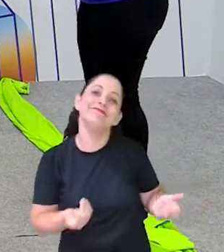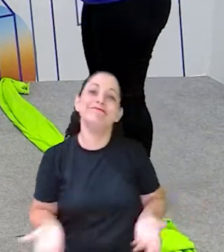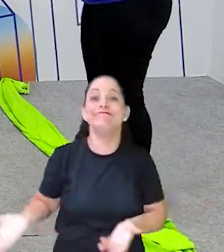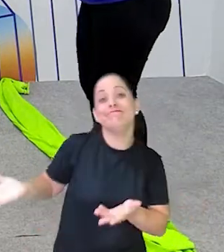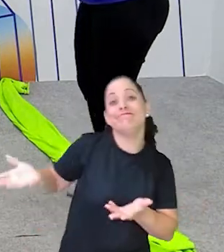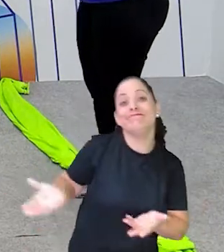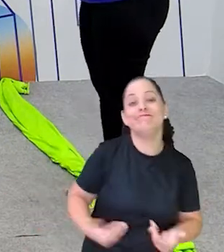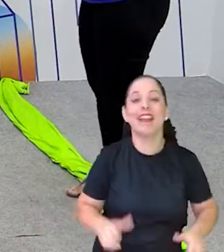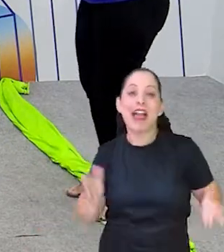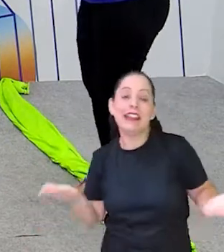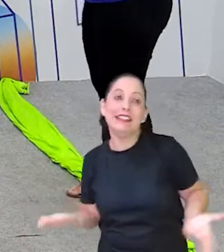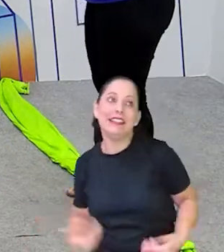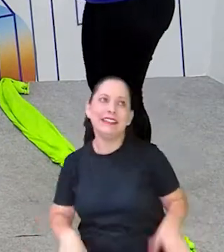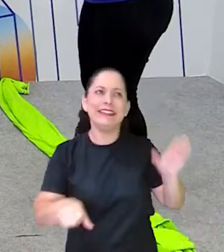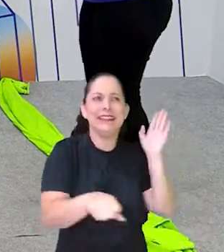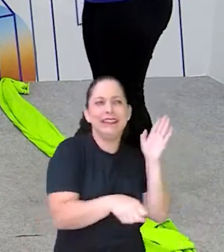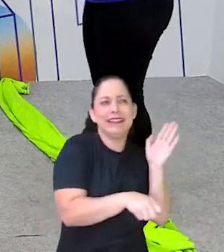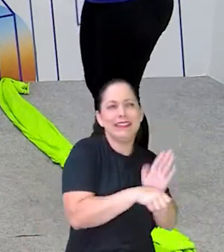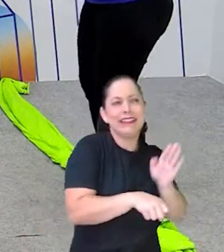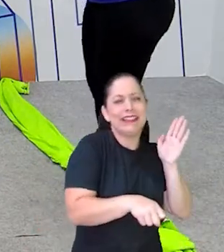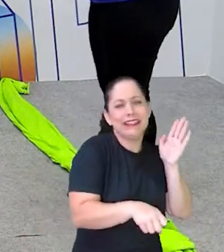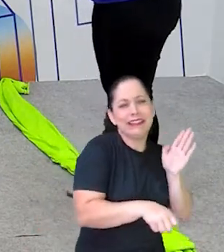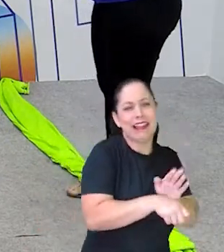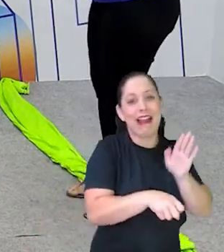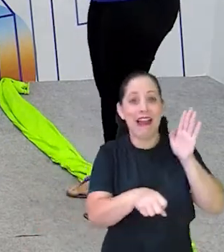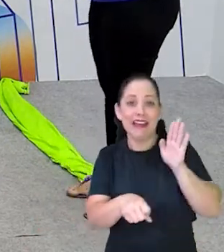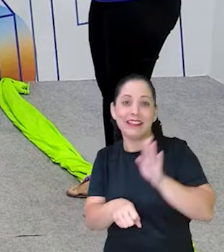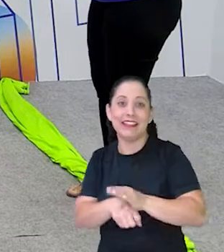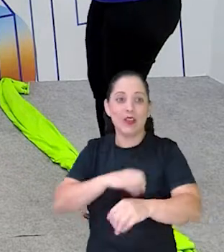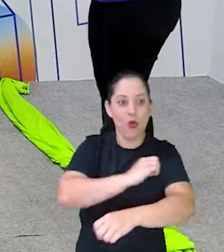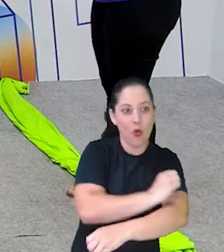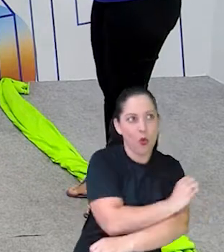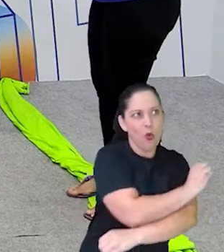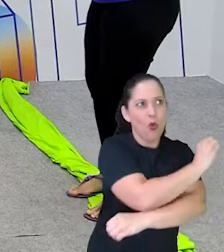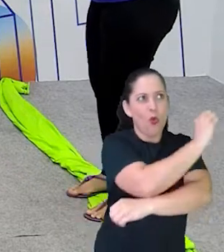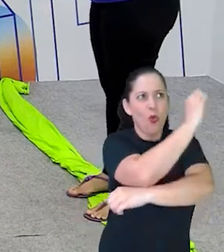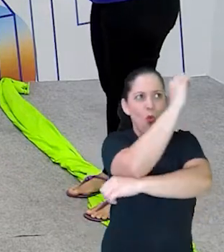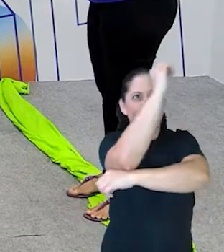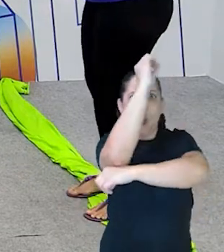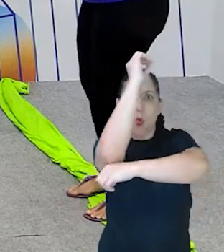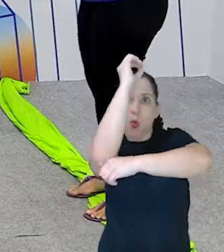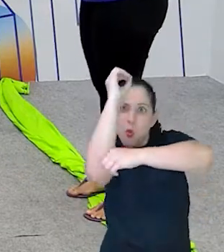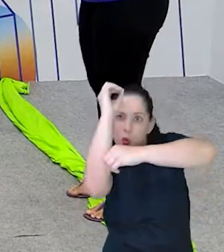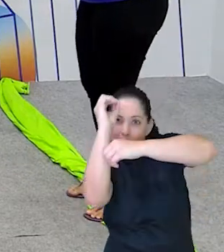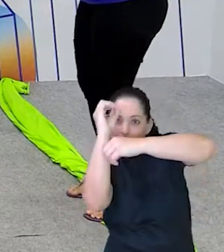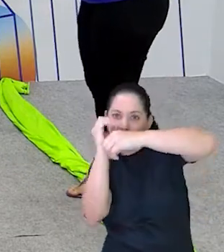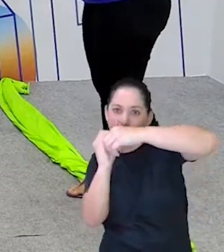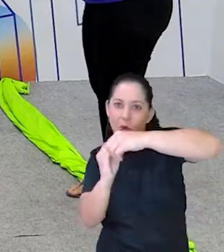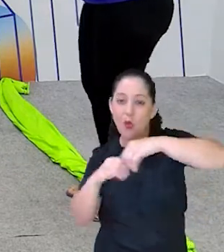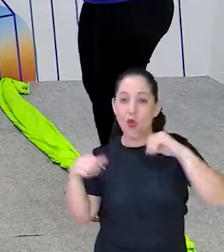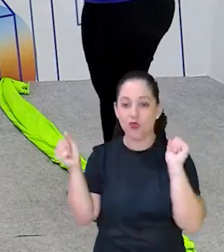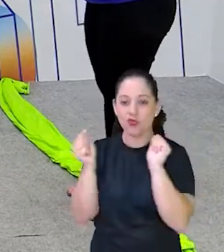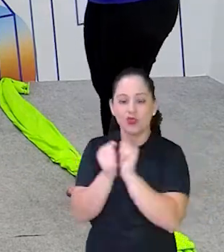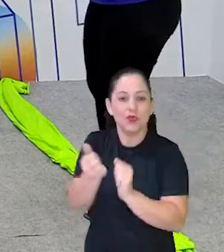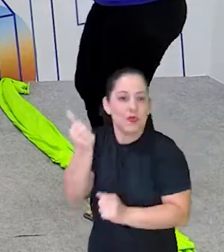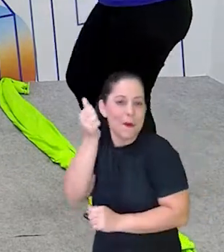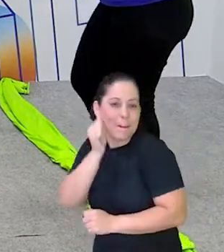a tardinha, ponto poente. Senta a mamãezinha,